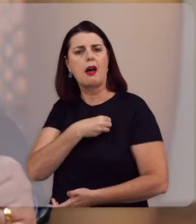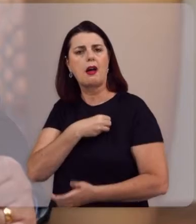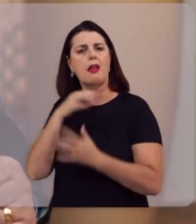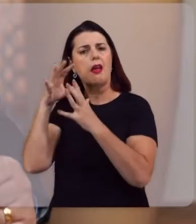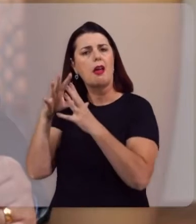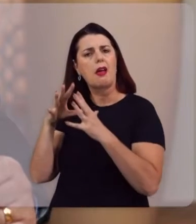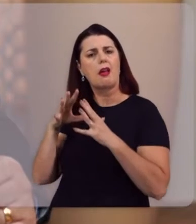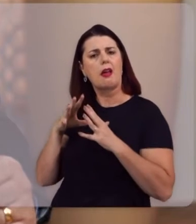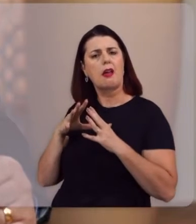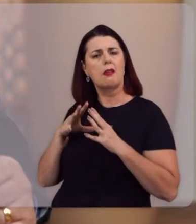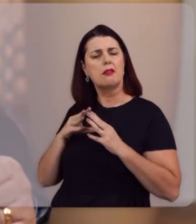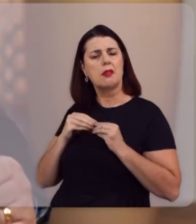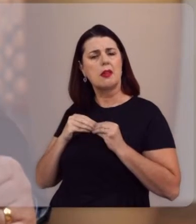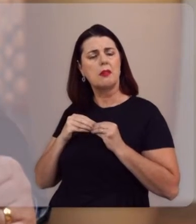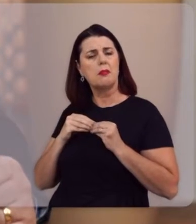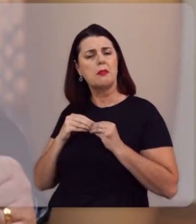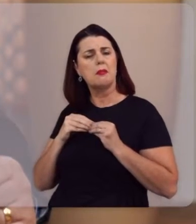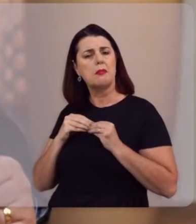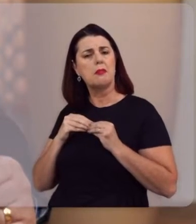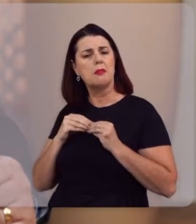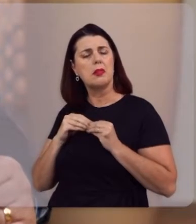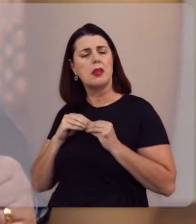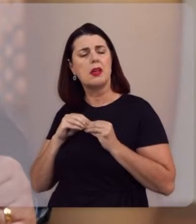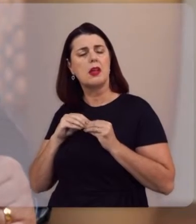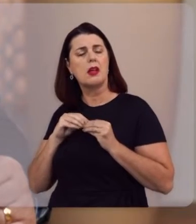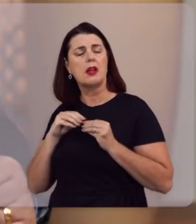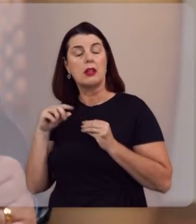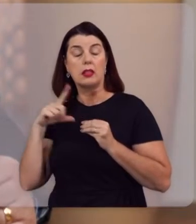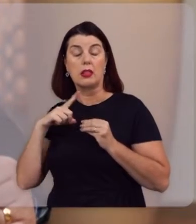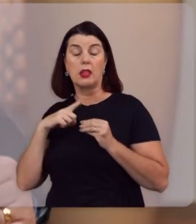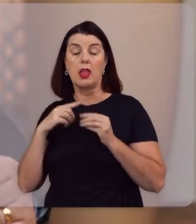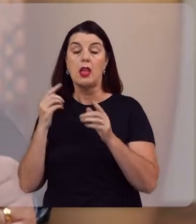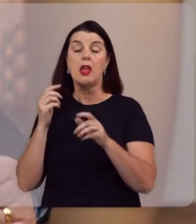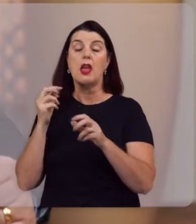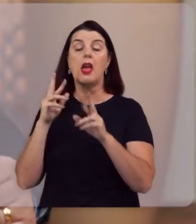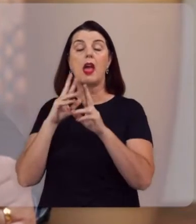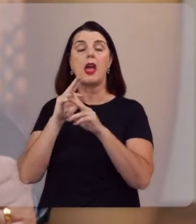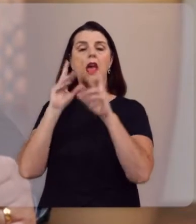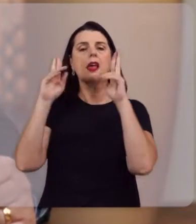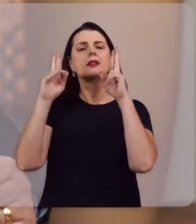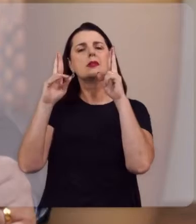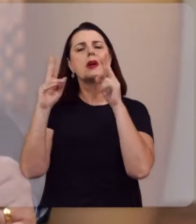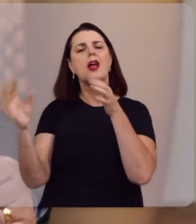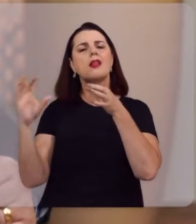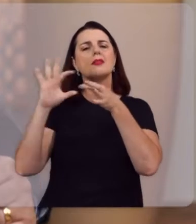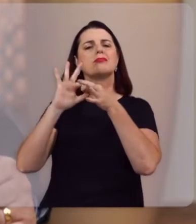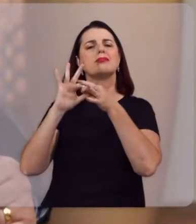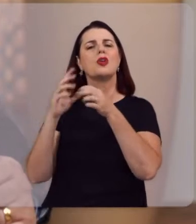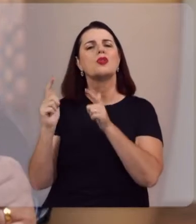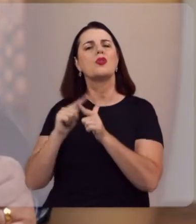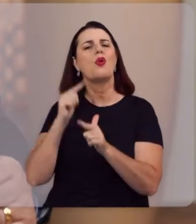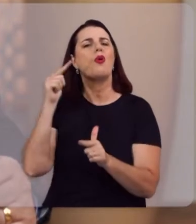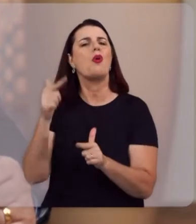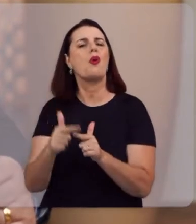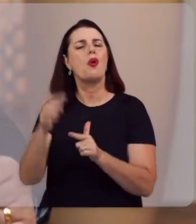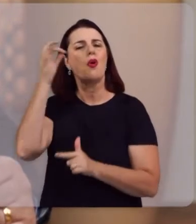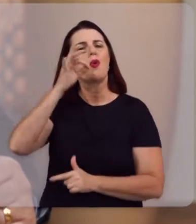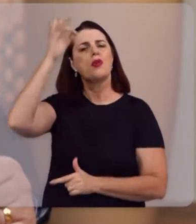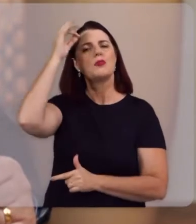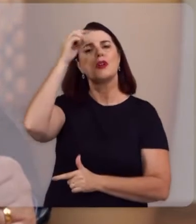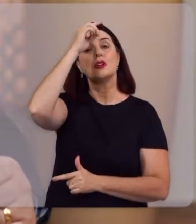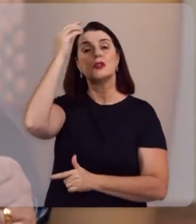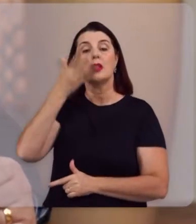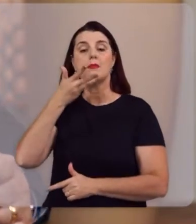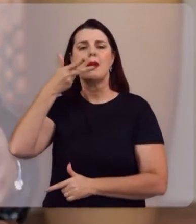e receber a ira que era nossa, é que nós temos esperança de reconciliação. Então, o Espírito Santo, de maneira